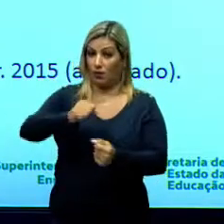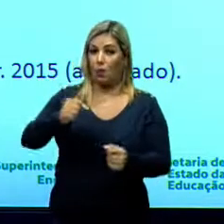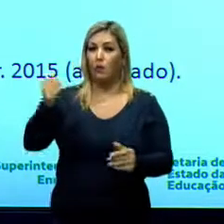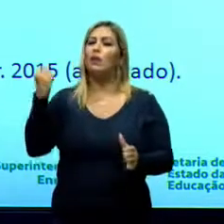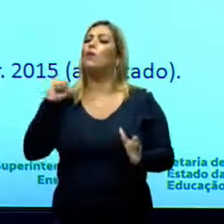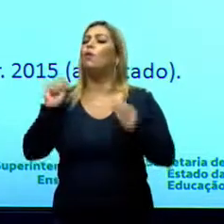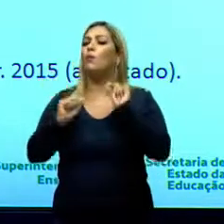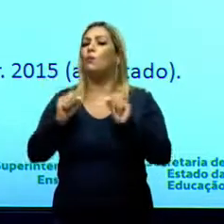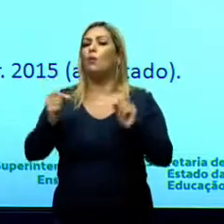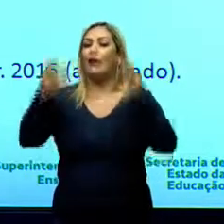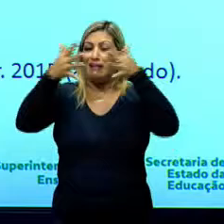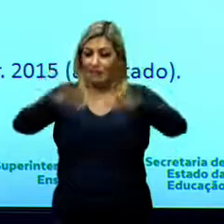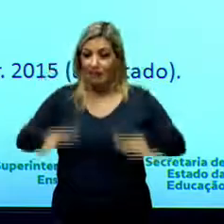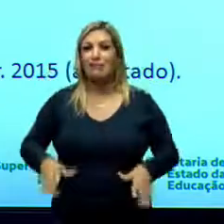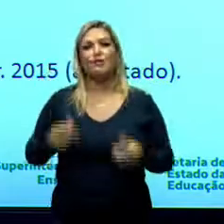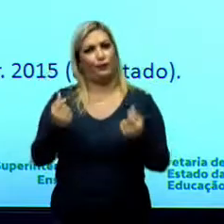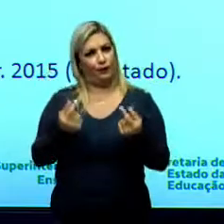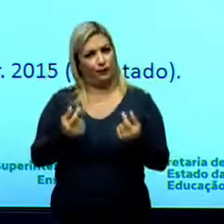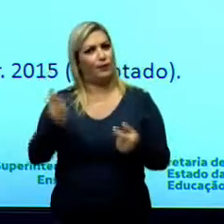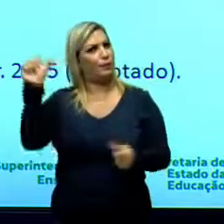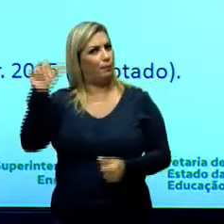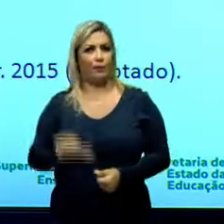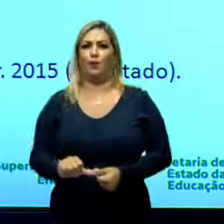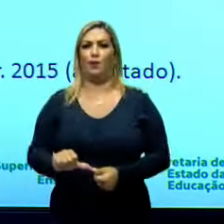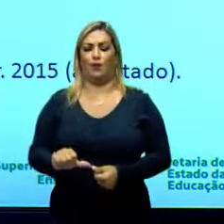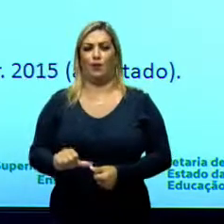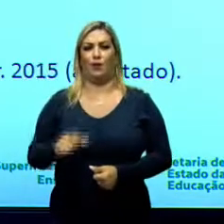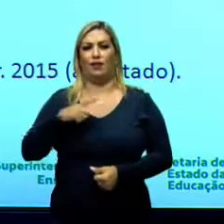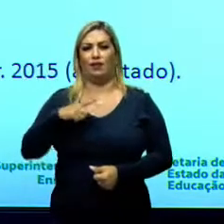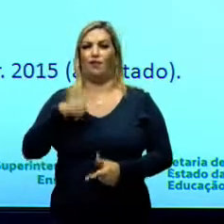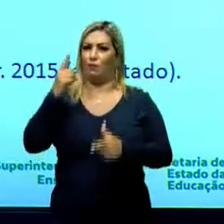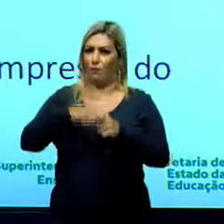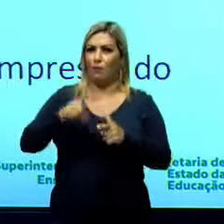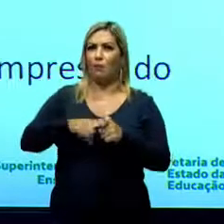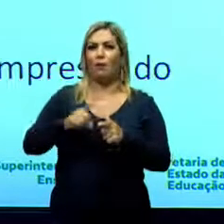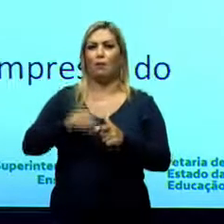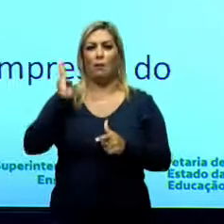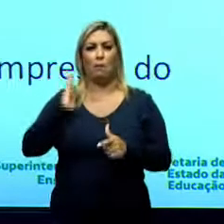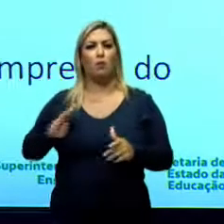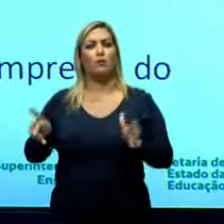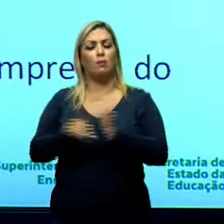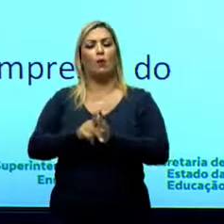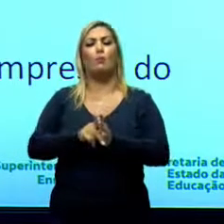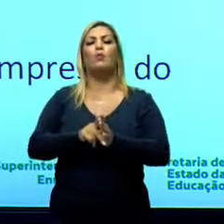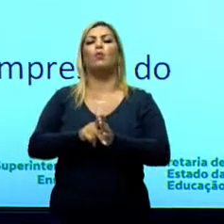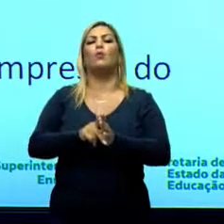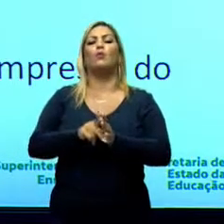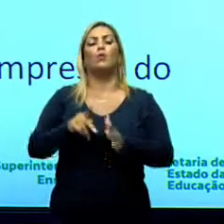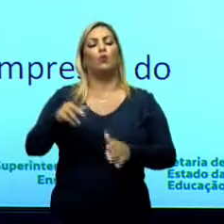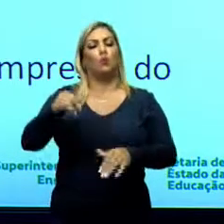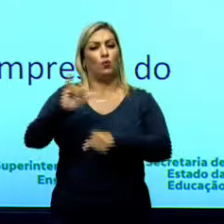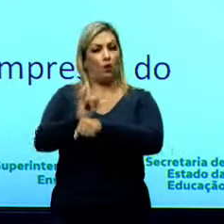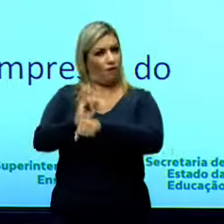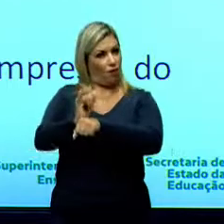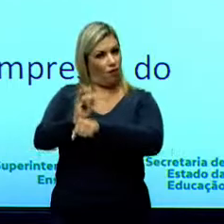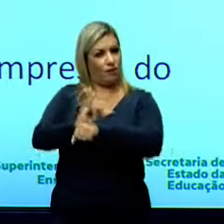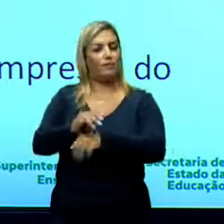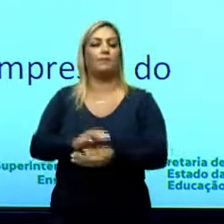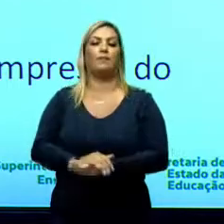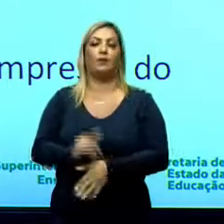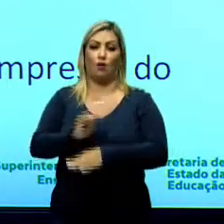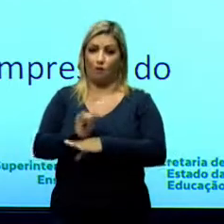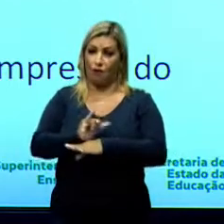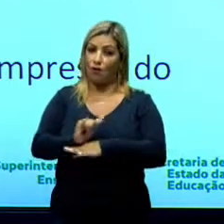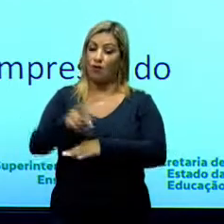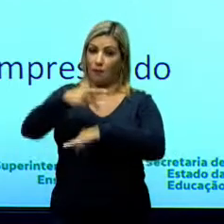marcante foi a crise financeira, detonada pela quebra da Bolsa de Nova York. Perante o cenário econômico descrito,